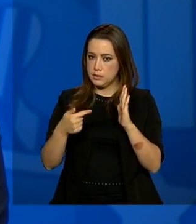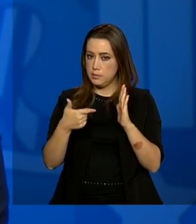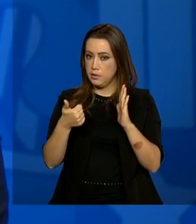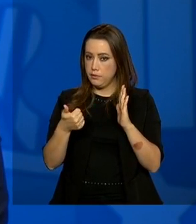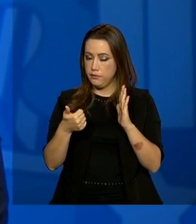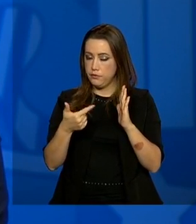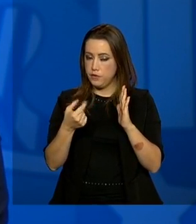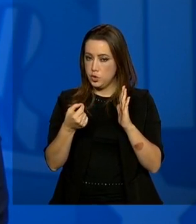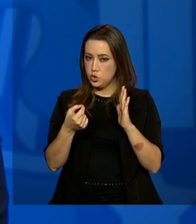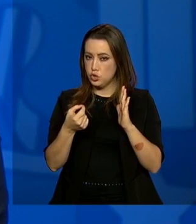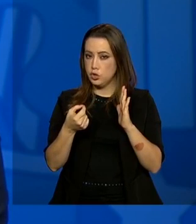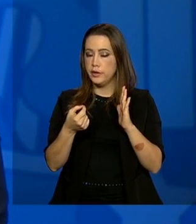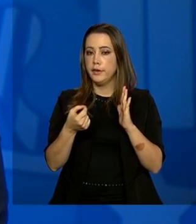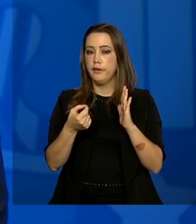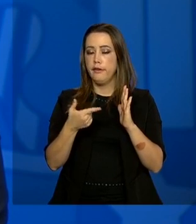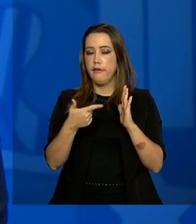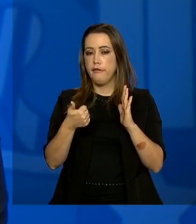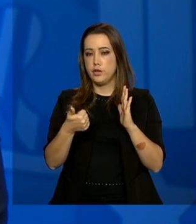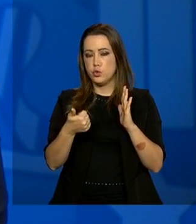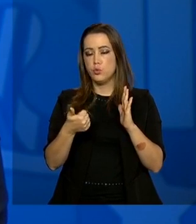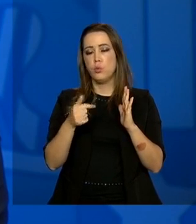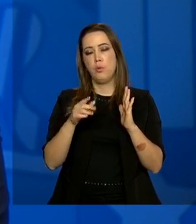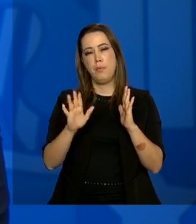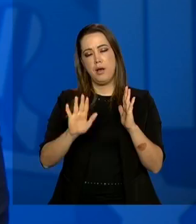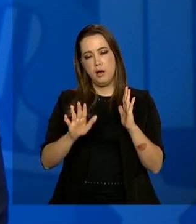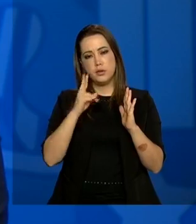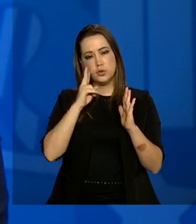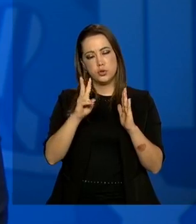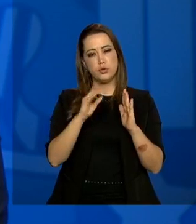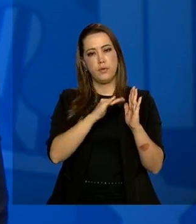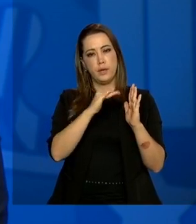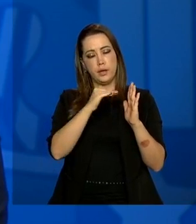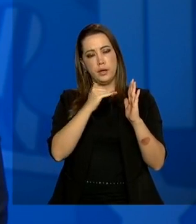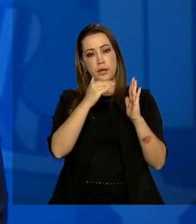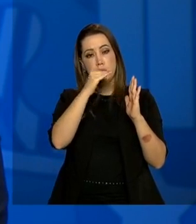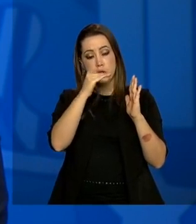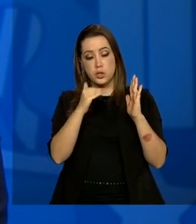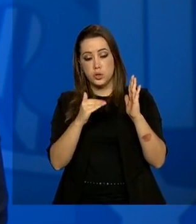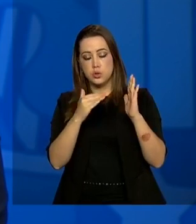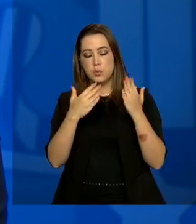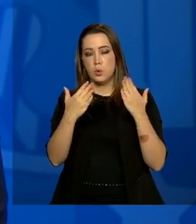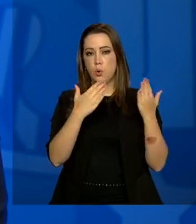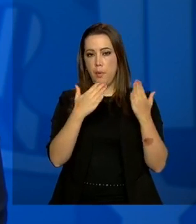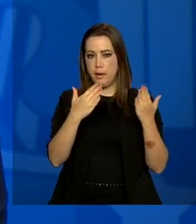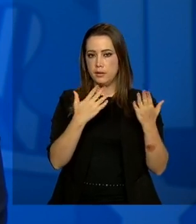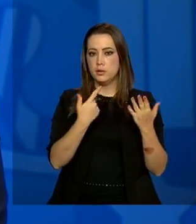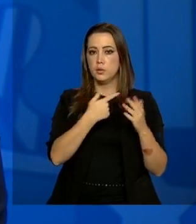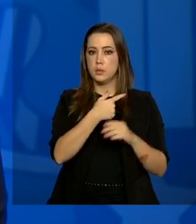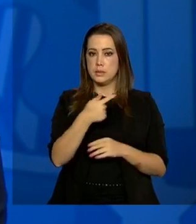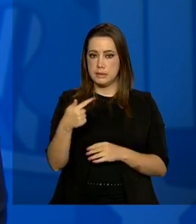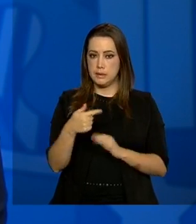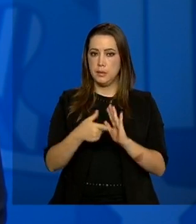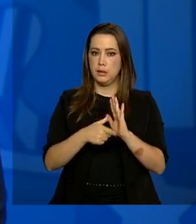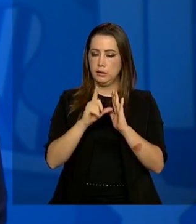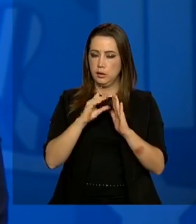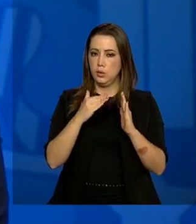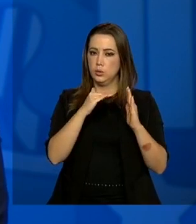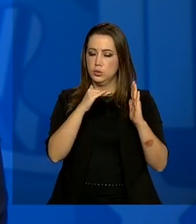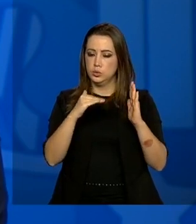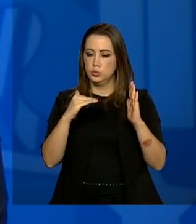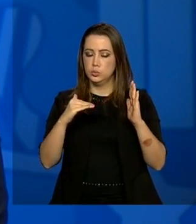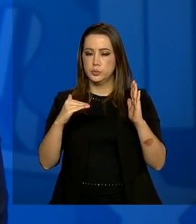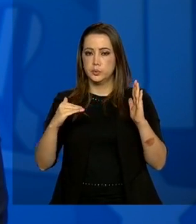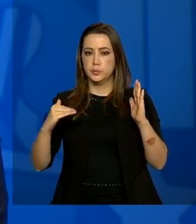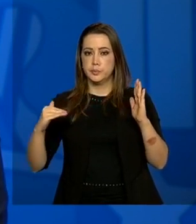e 21, a gente já percebeu uma redução comparado com a semana passada, a semana anterior, e